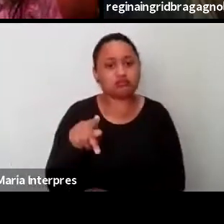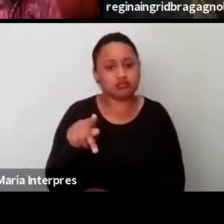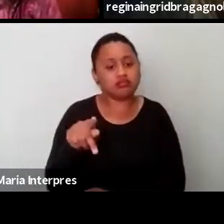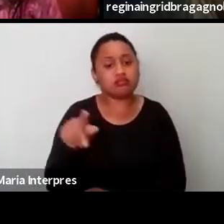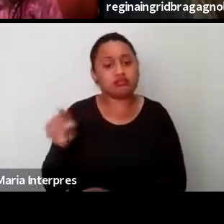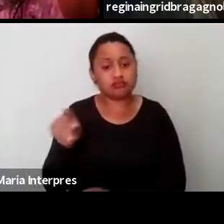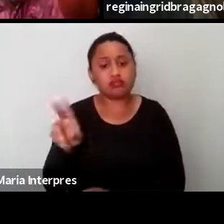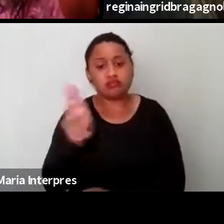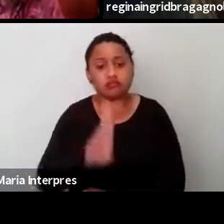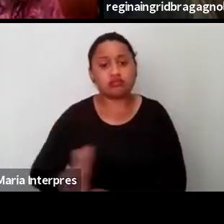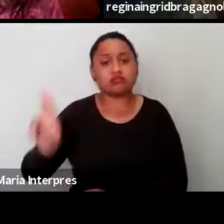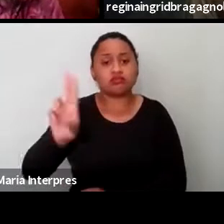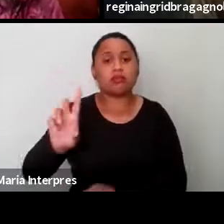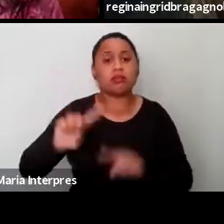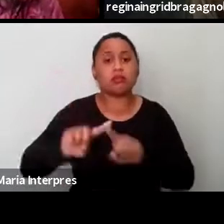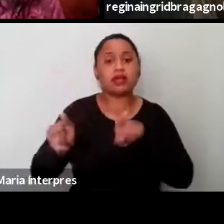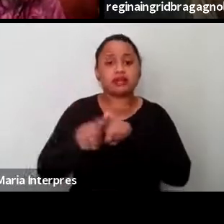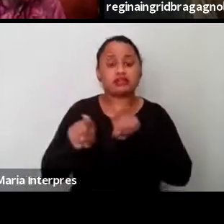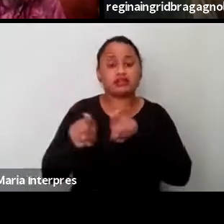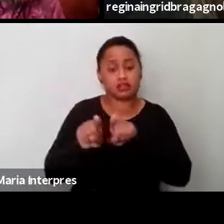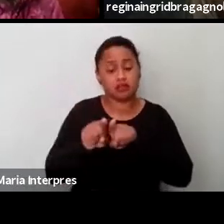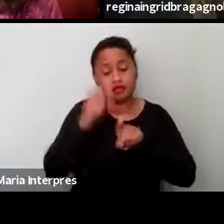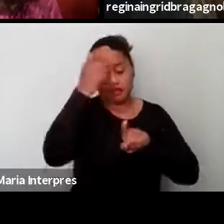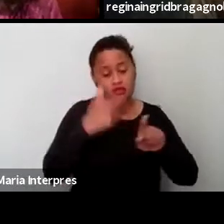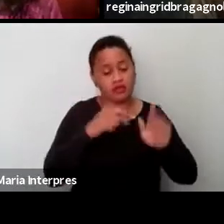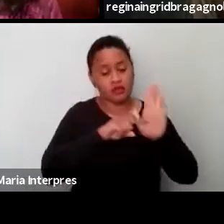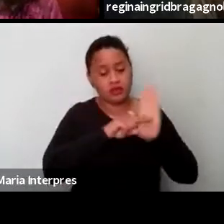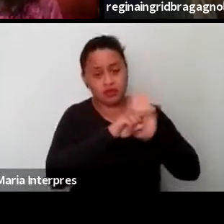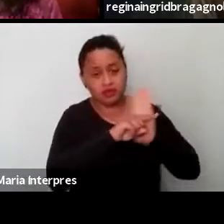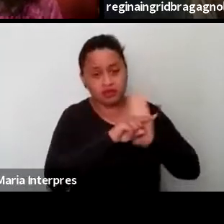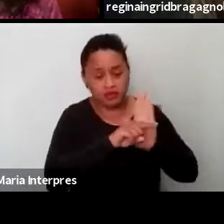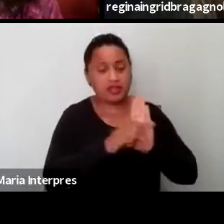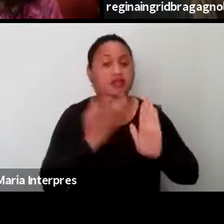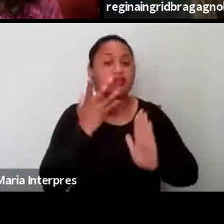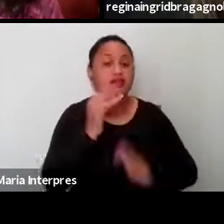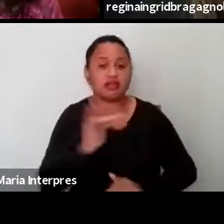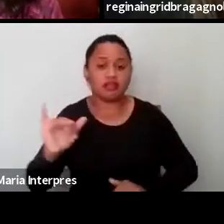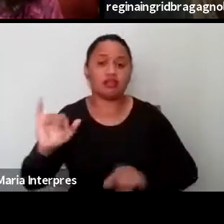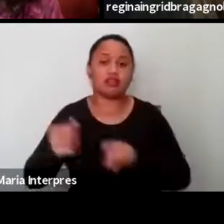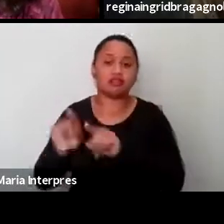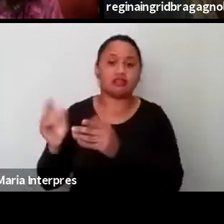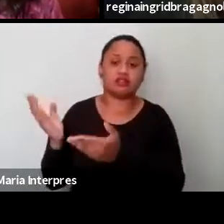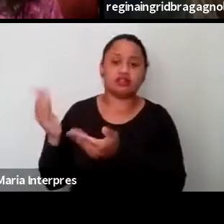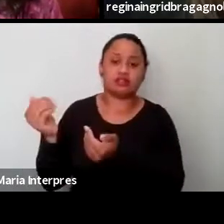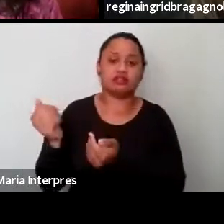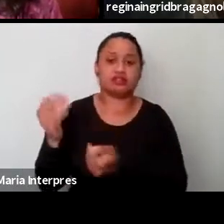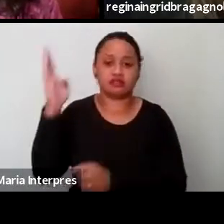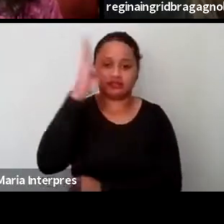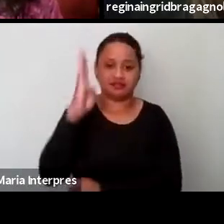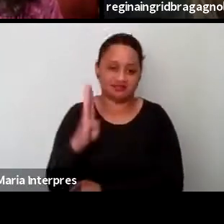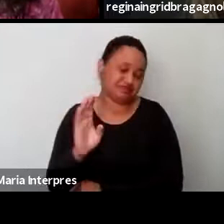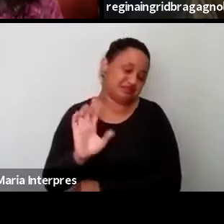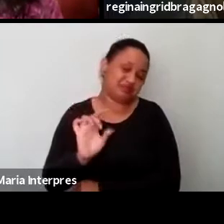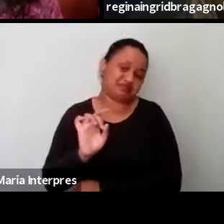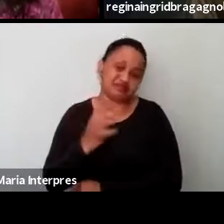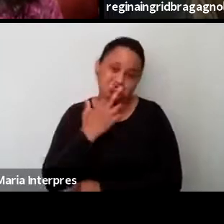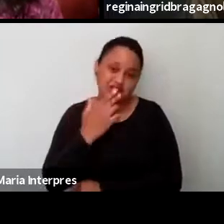universitária, mas também como alguém que pesquisa infâncias e juventudes brasileiras, né? Acho que é isso.